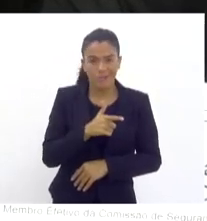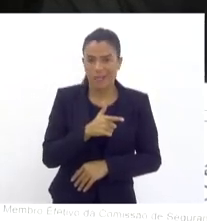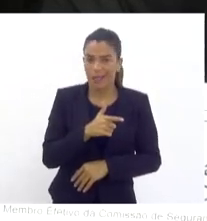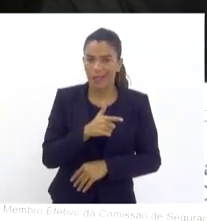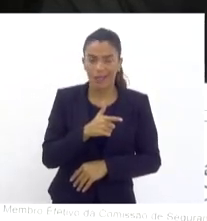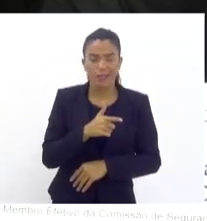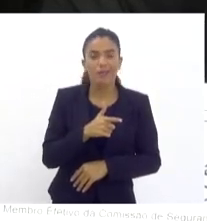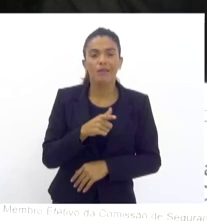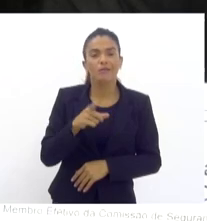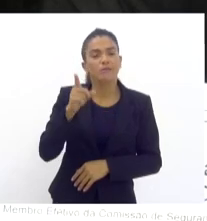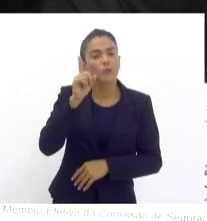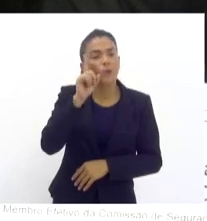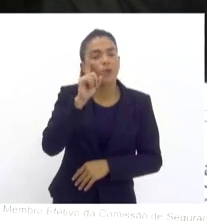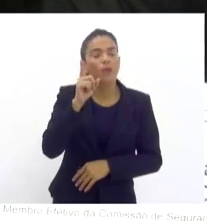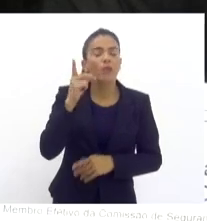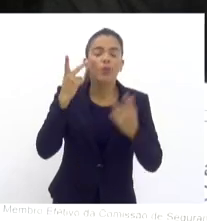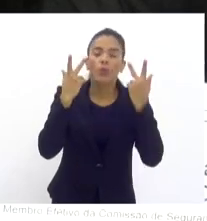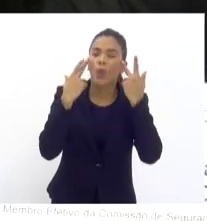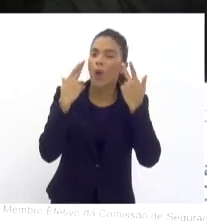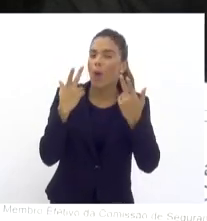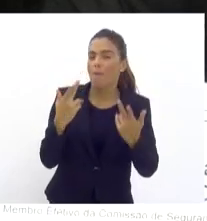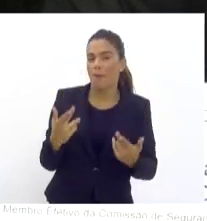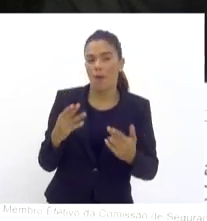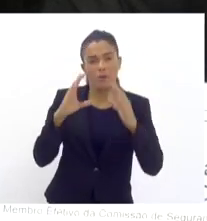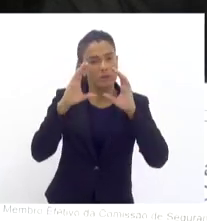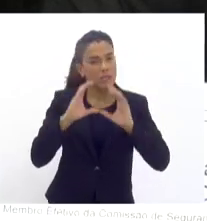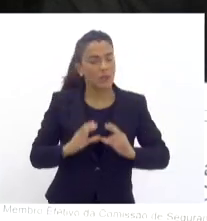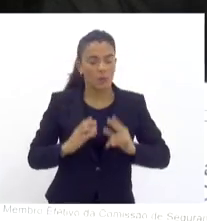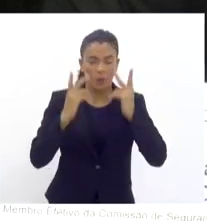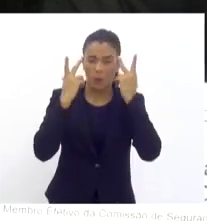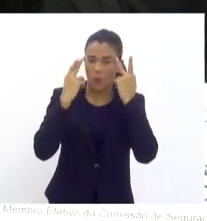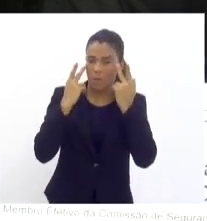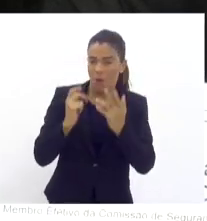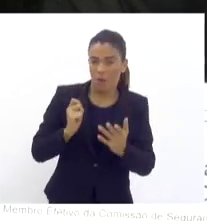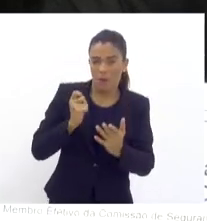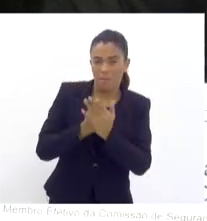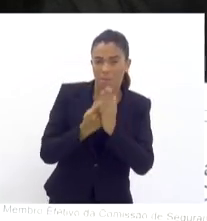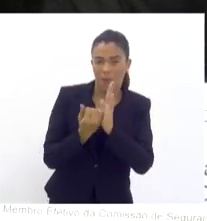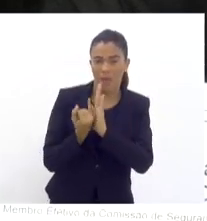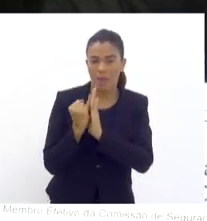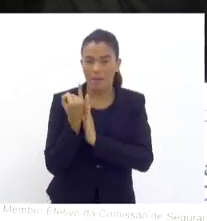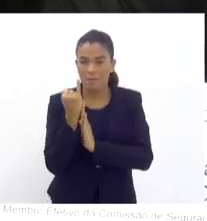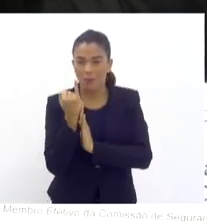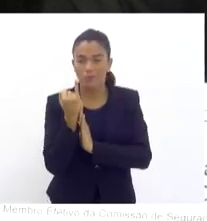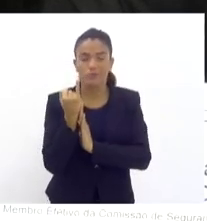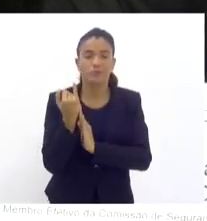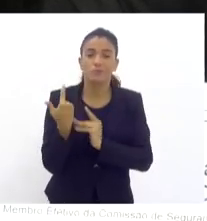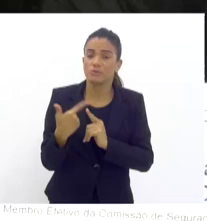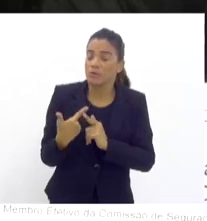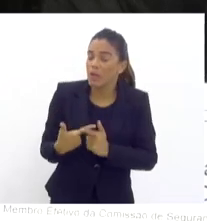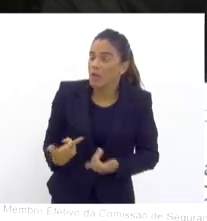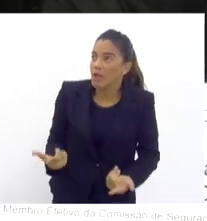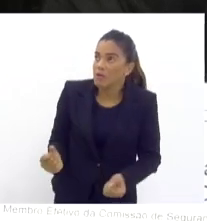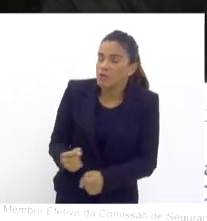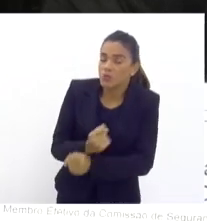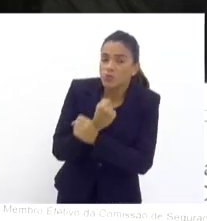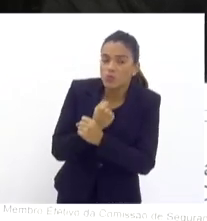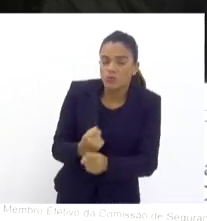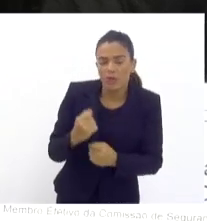levar o dia a dia normal de um cidadão normal que paga seus impostos, porque está insustentável.